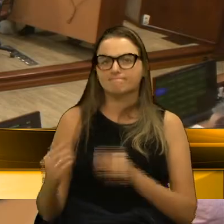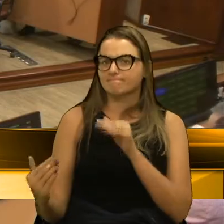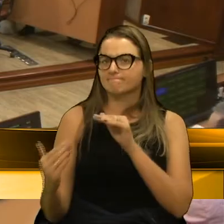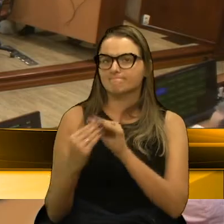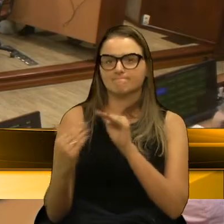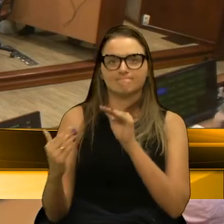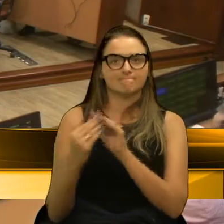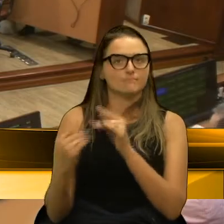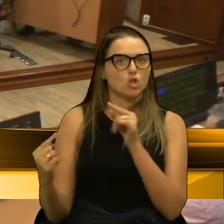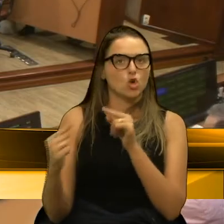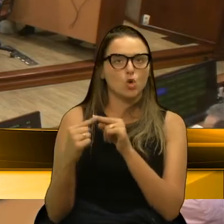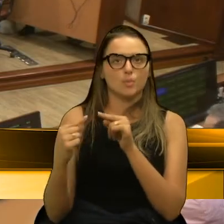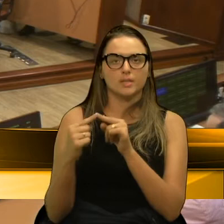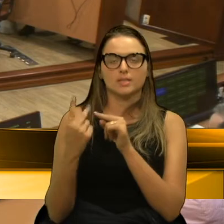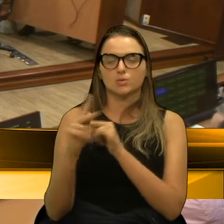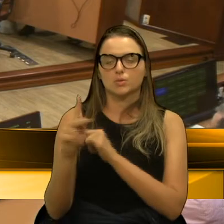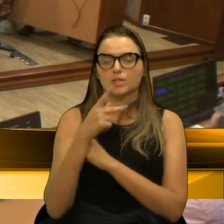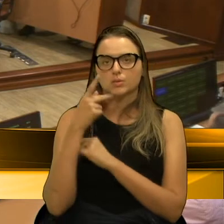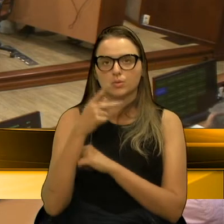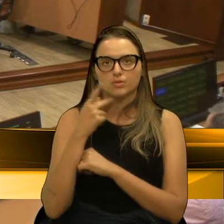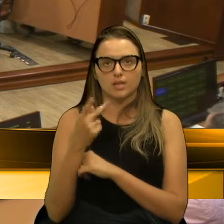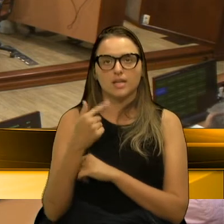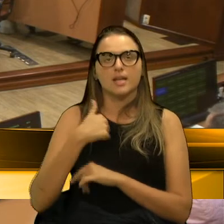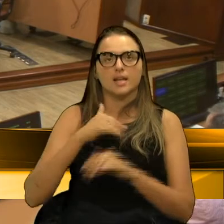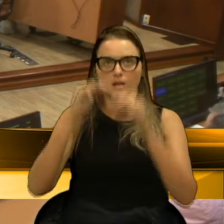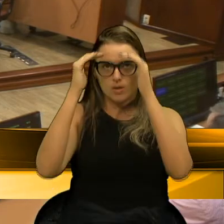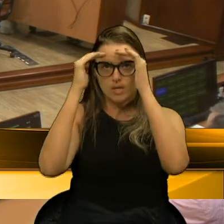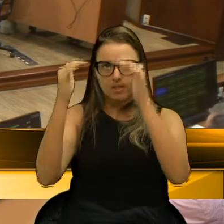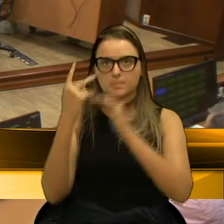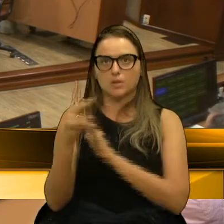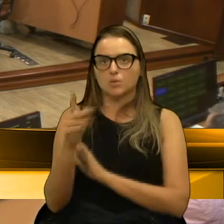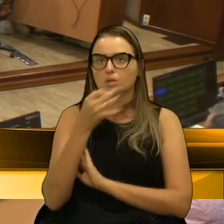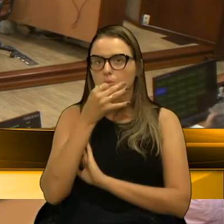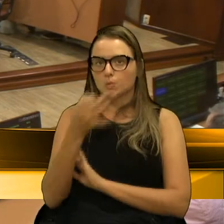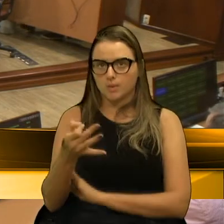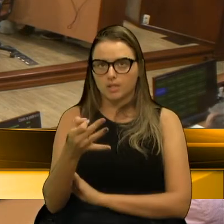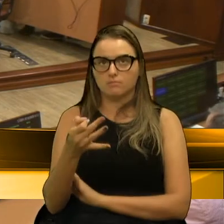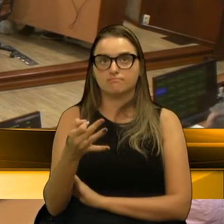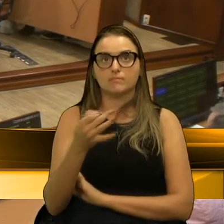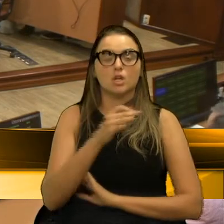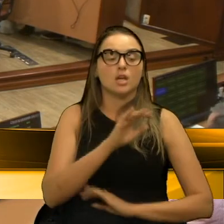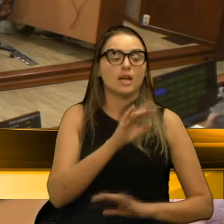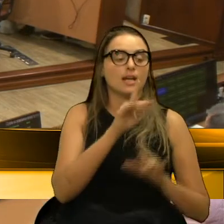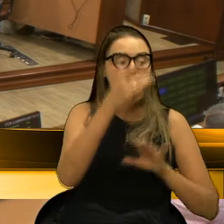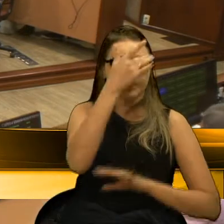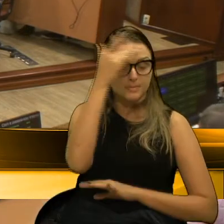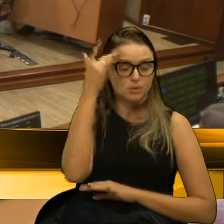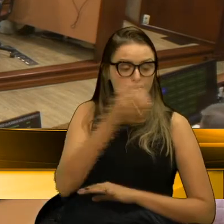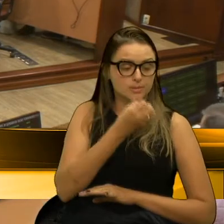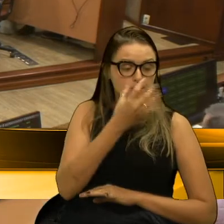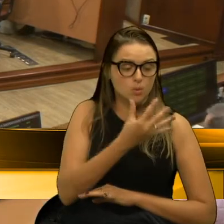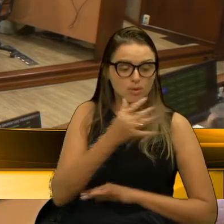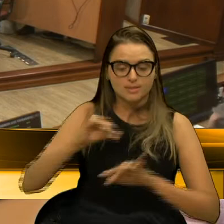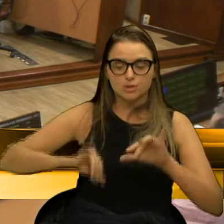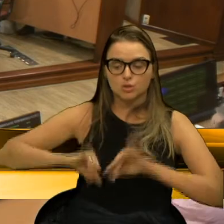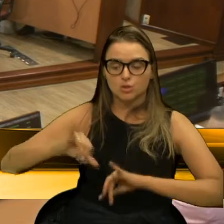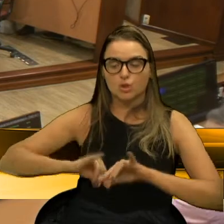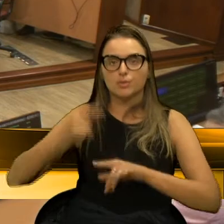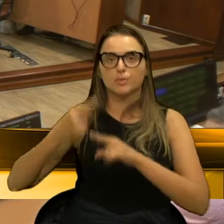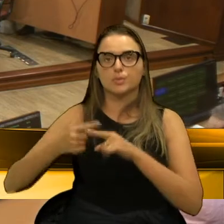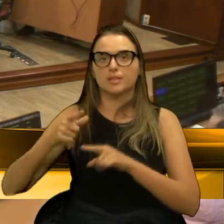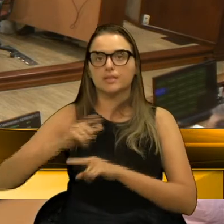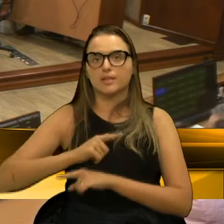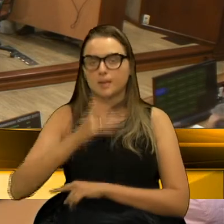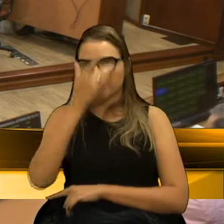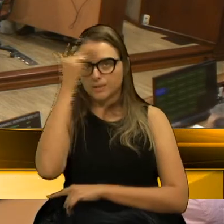gancho do senhor nessa questão, acho que respeito à sua opinião, é isso. Os bons pagam pelos ruins. O senhor acabou de mencionar pela segunda